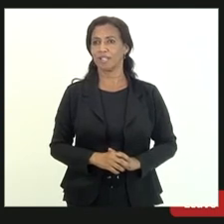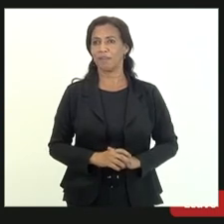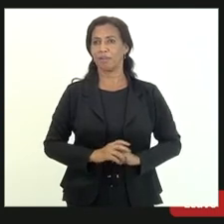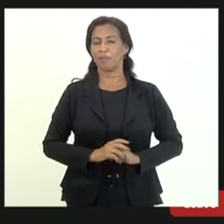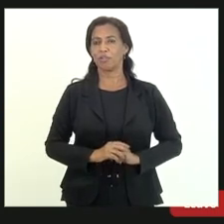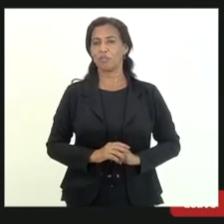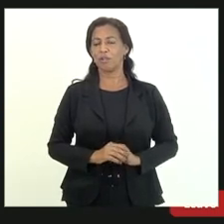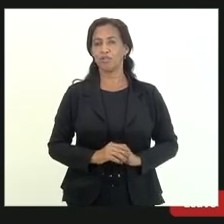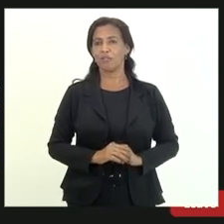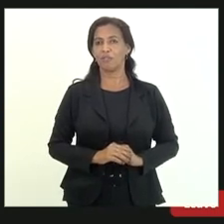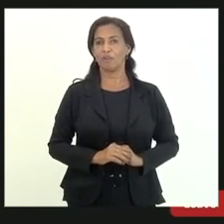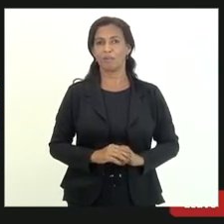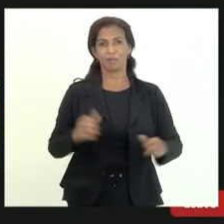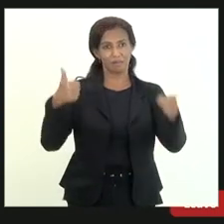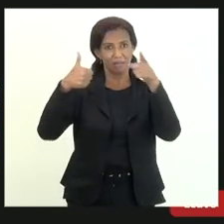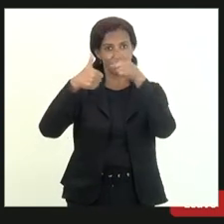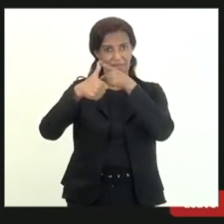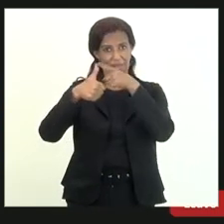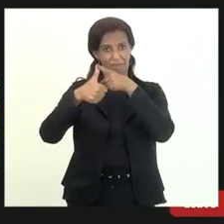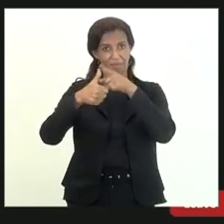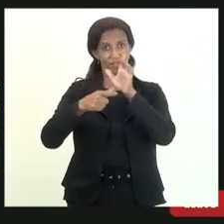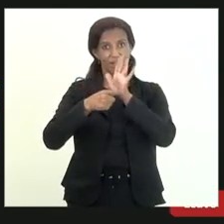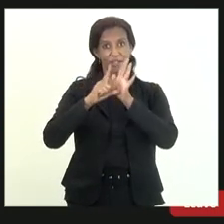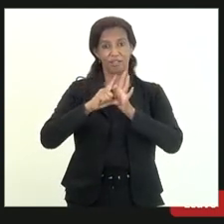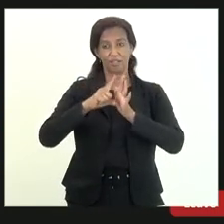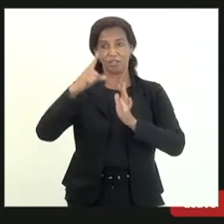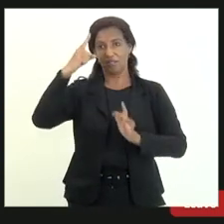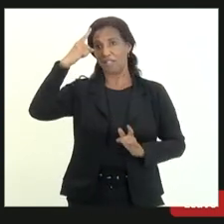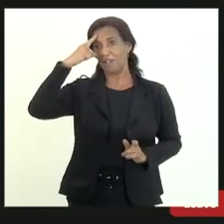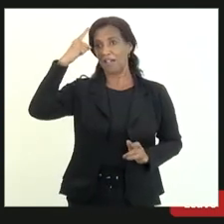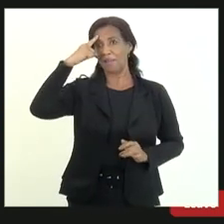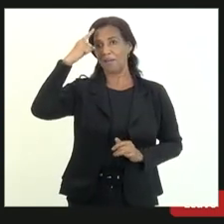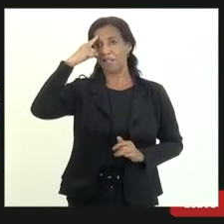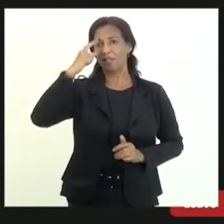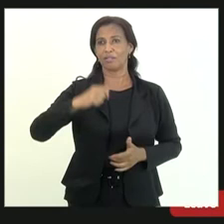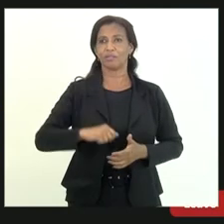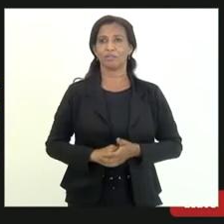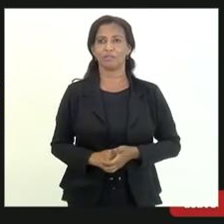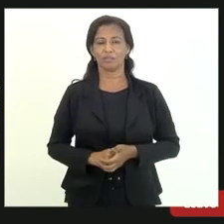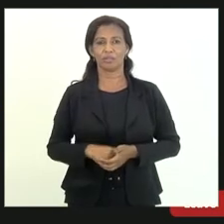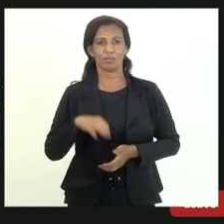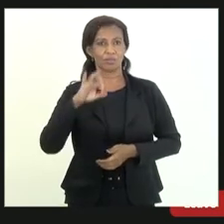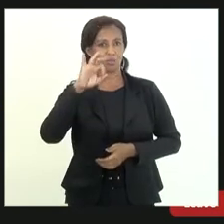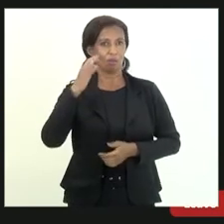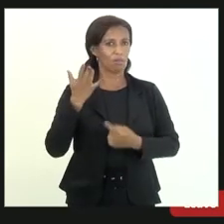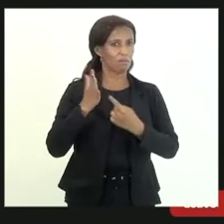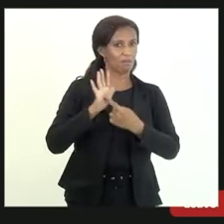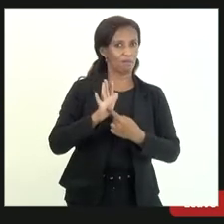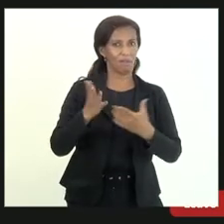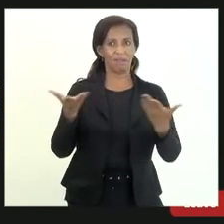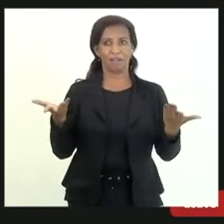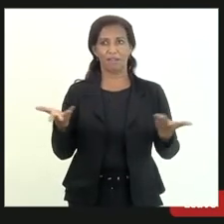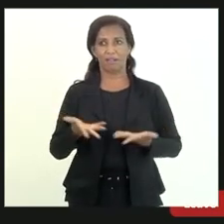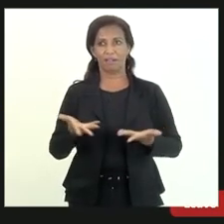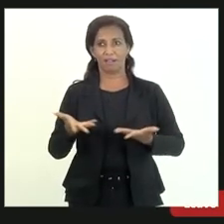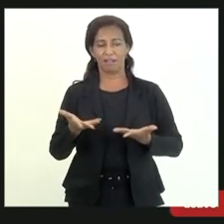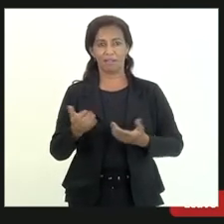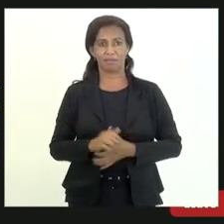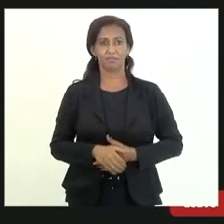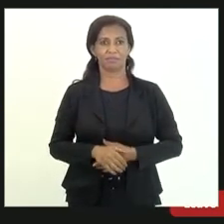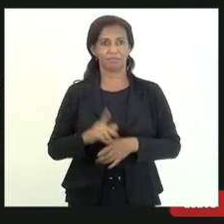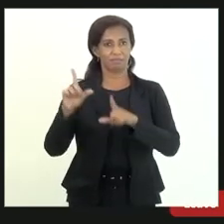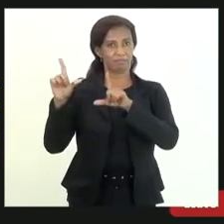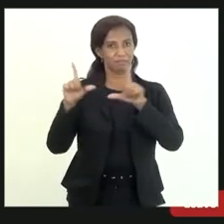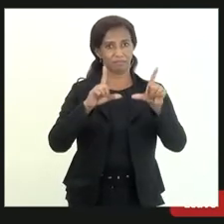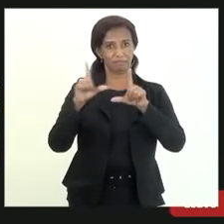primeiro antes só de começar a minha se me permite só uma consideração sobre a apresentação do